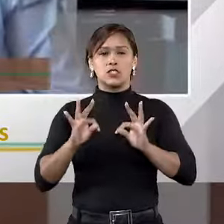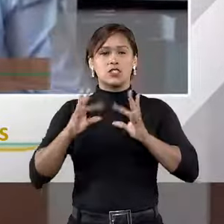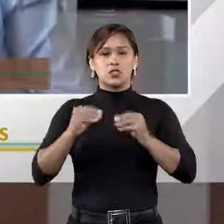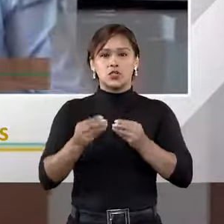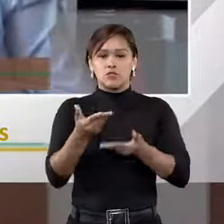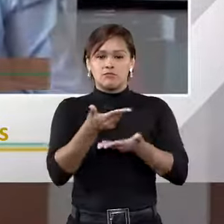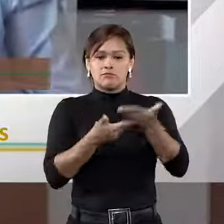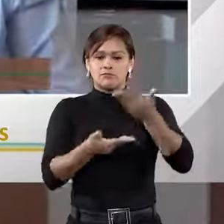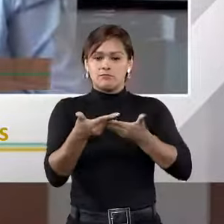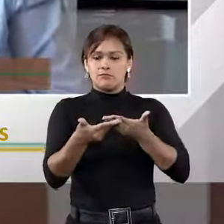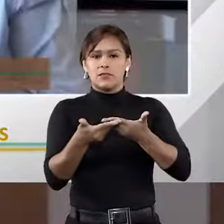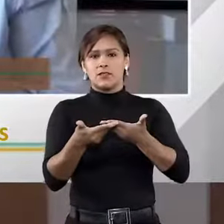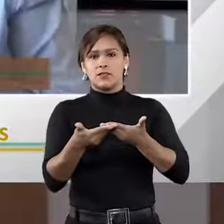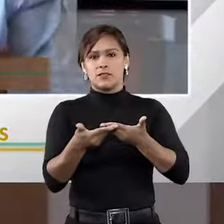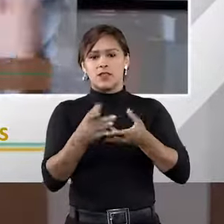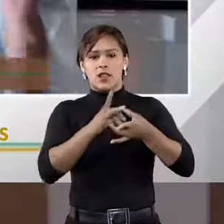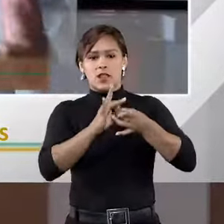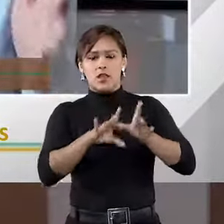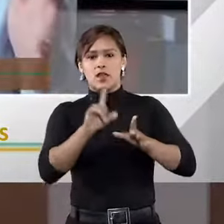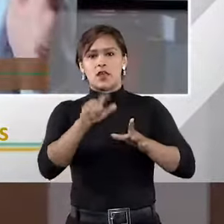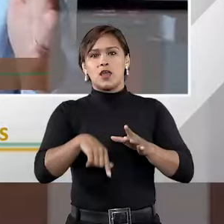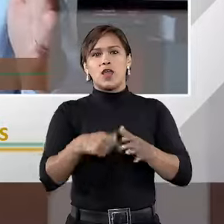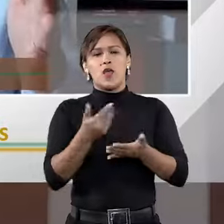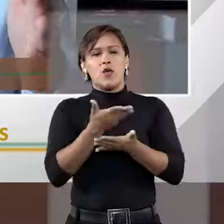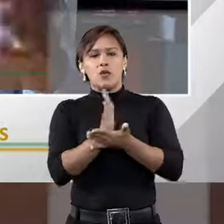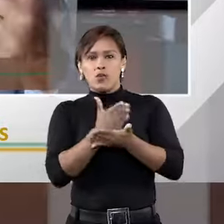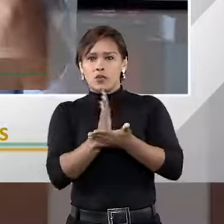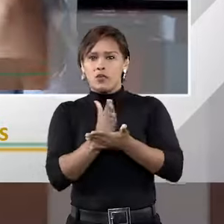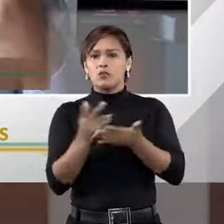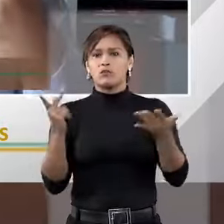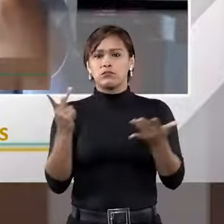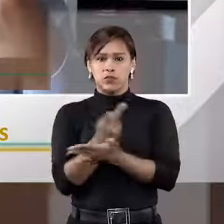a ver com imparcialidade. Quantas e quantas vezes